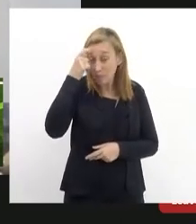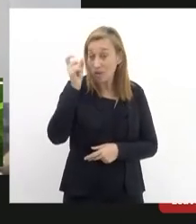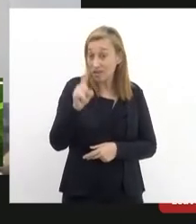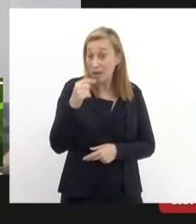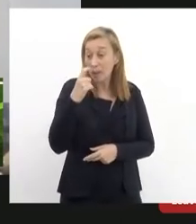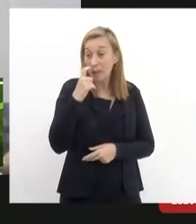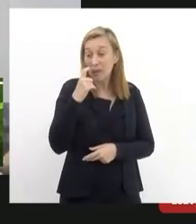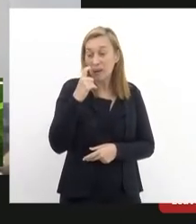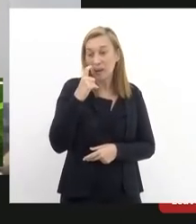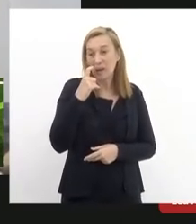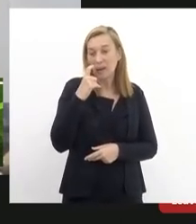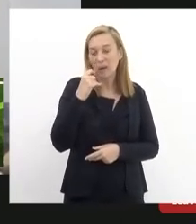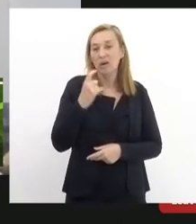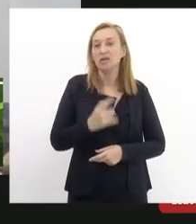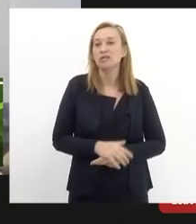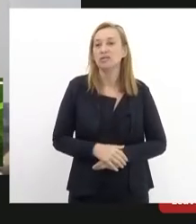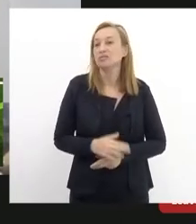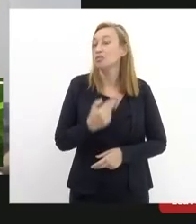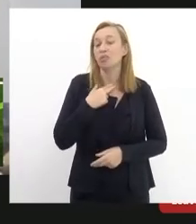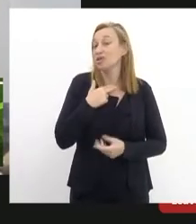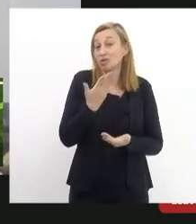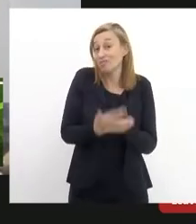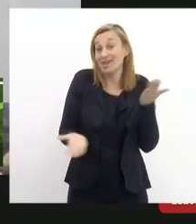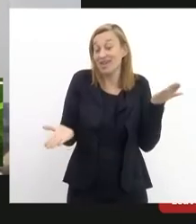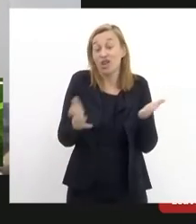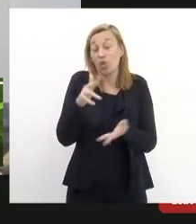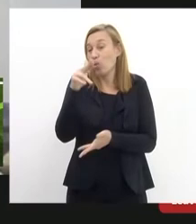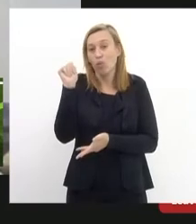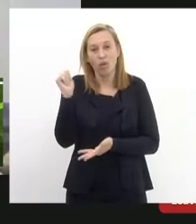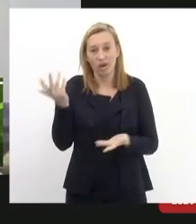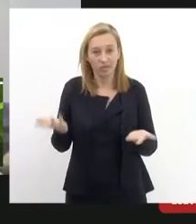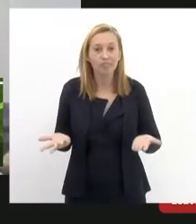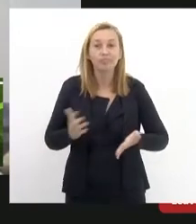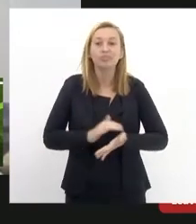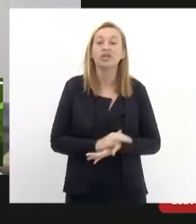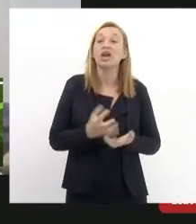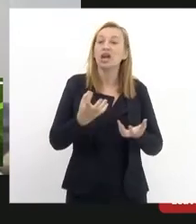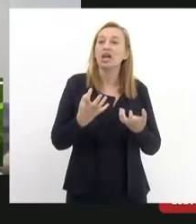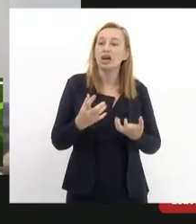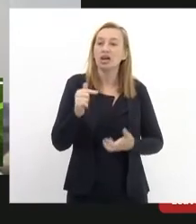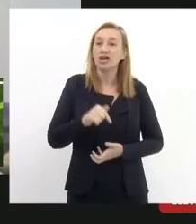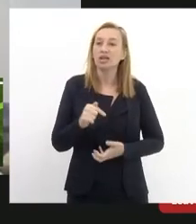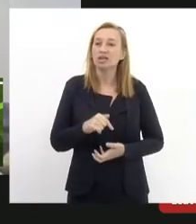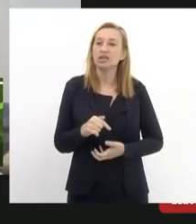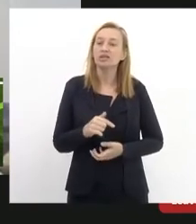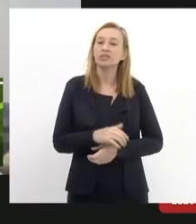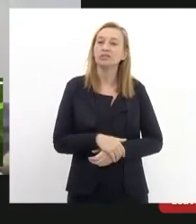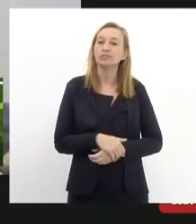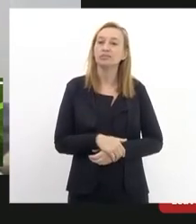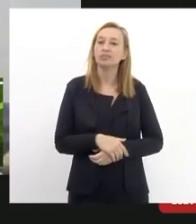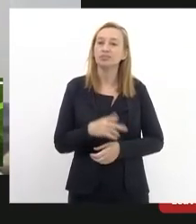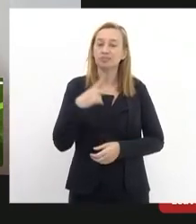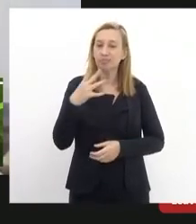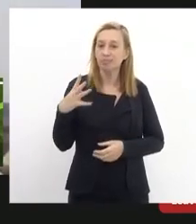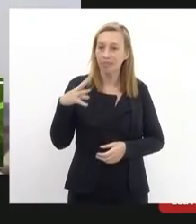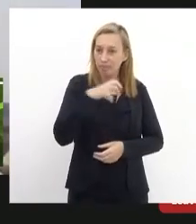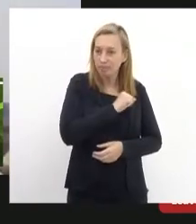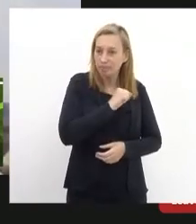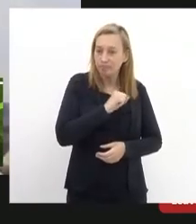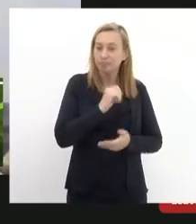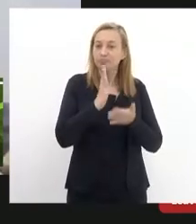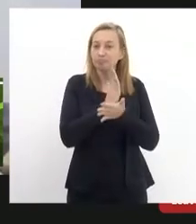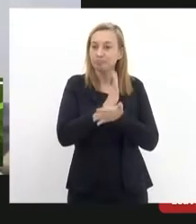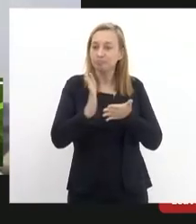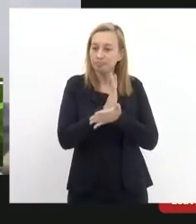da nossa cultura nós não podemos perder isso jamais de vista quero que nessa saudação que é muito rápida colocar algumas